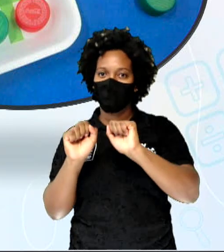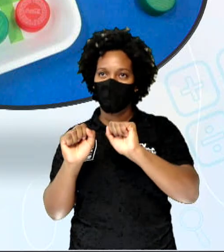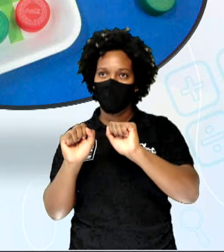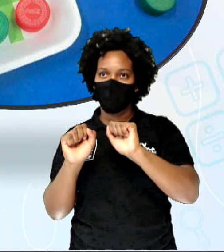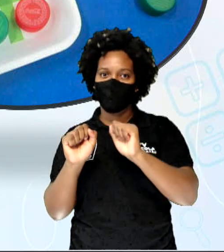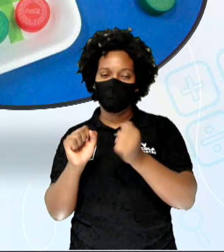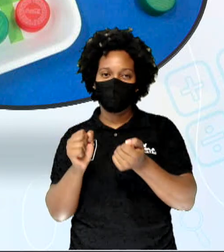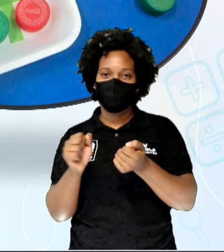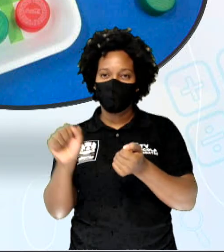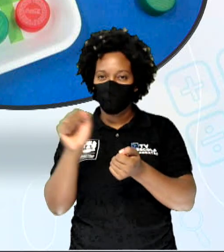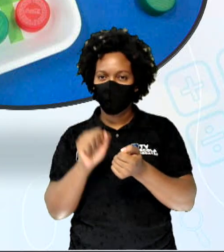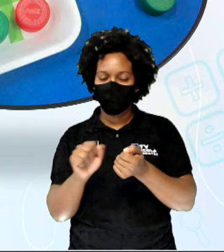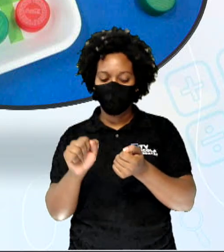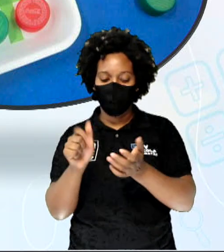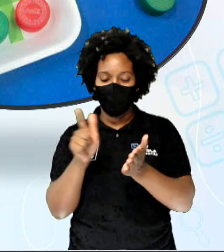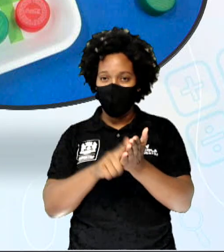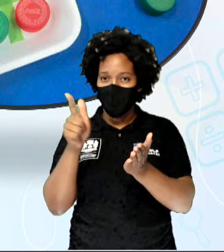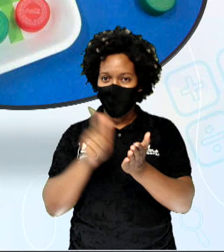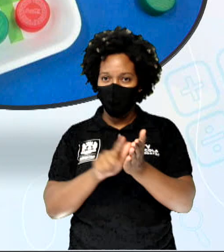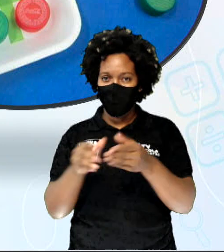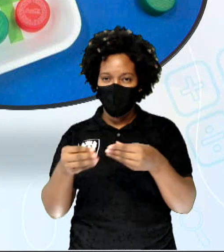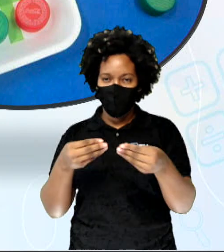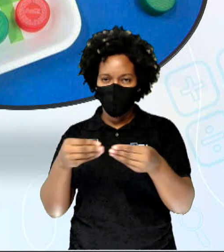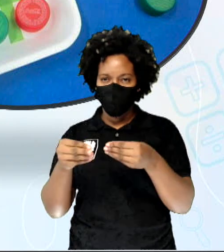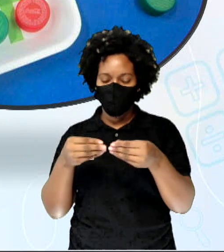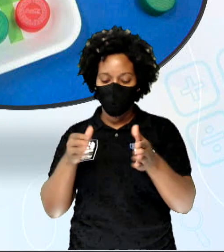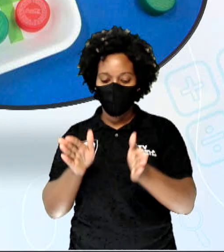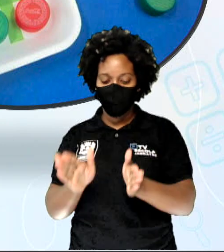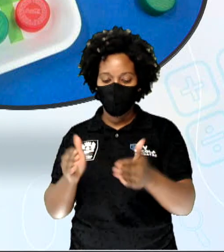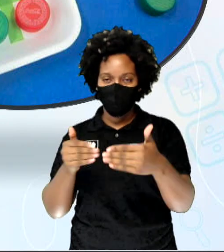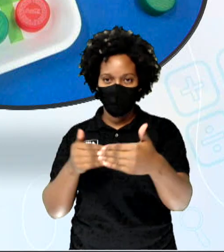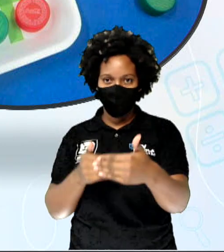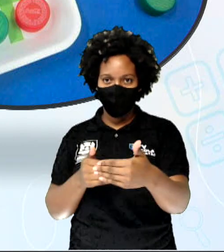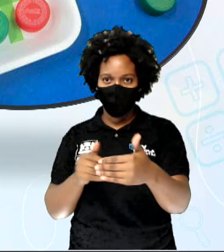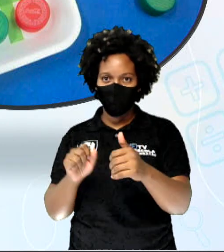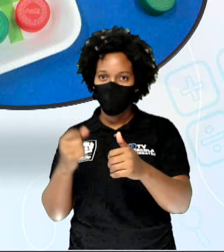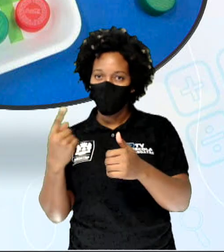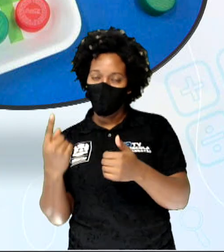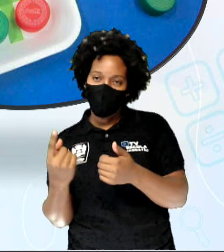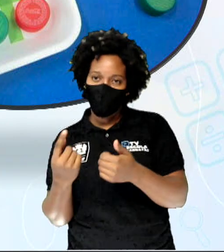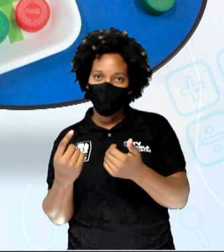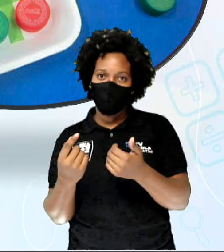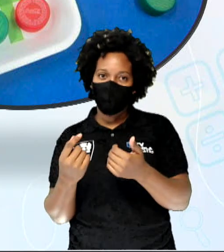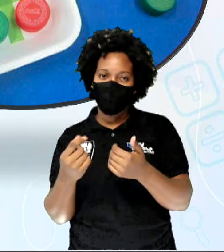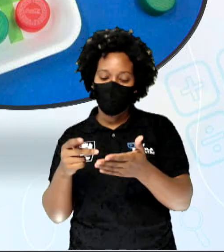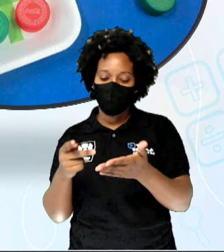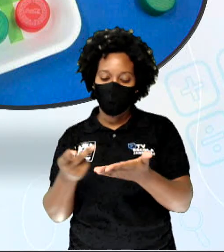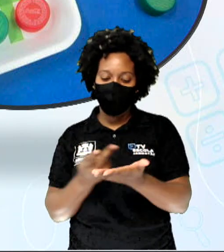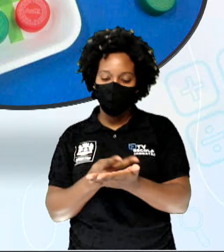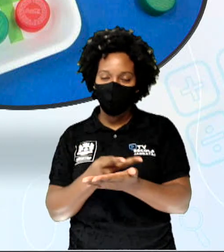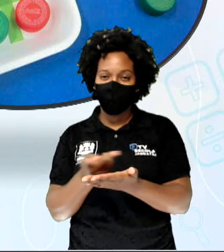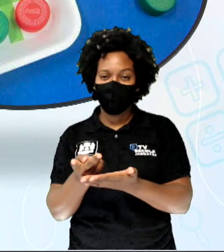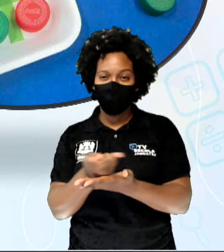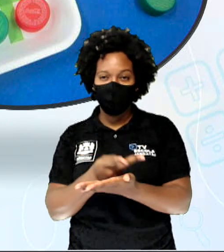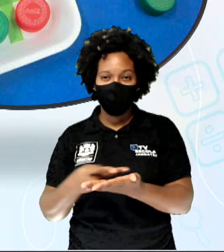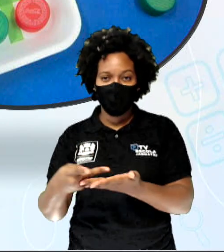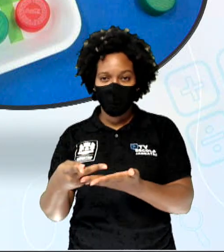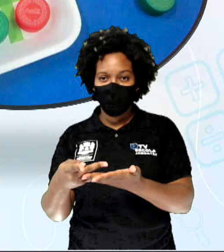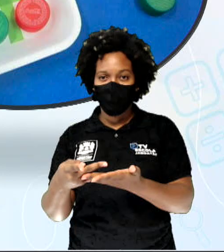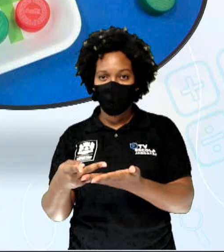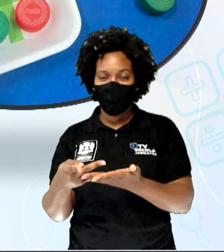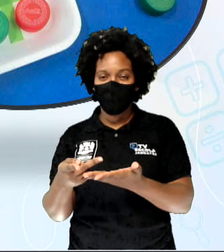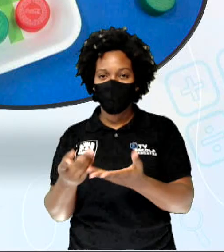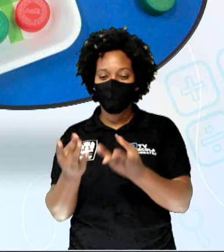papelão, um pedaço de papelão quadrado, ou vocês podem usar o pratinho de isopor. e vocês vão precisar